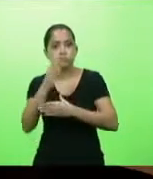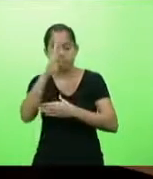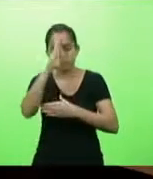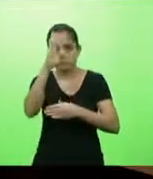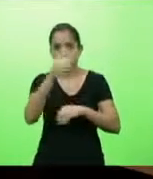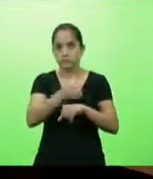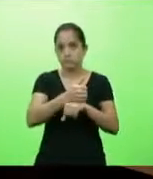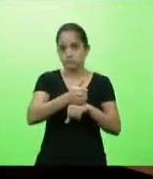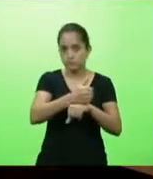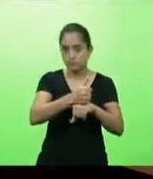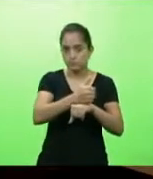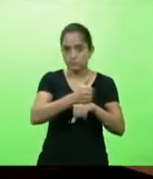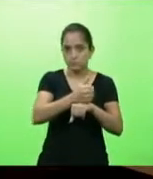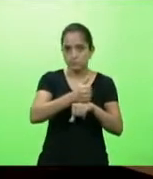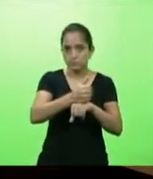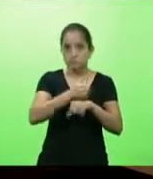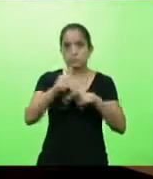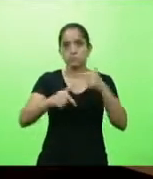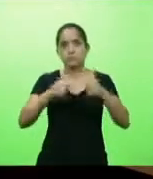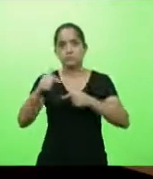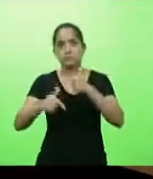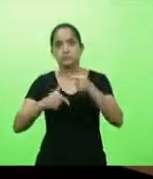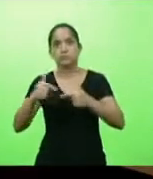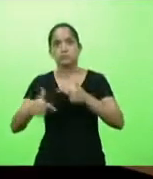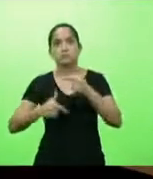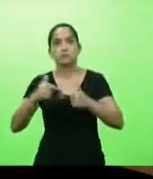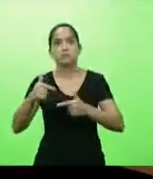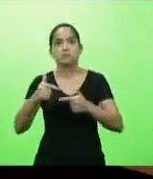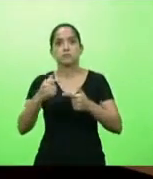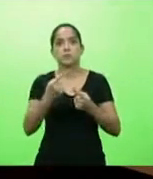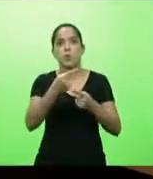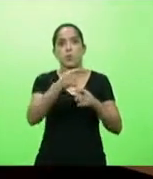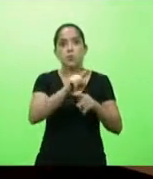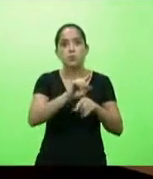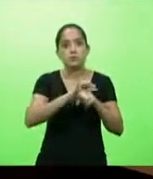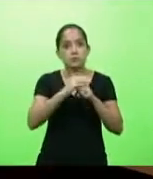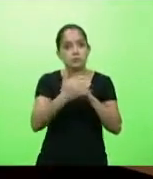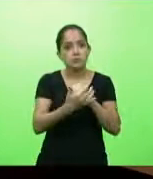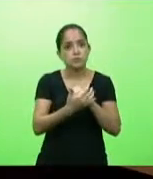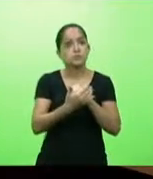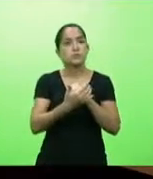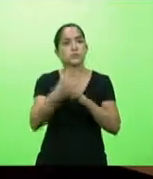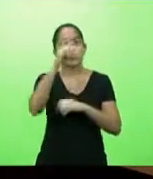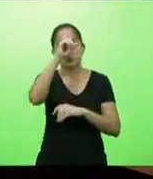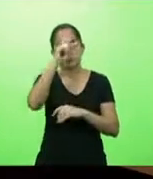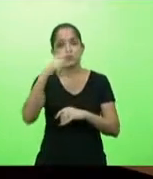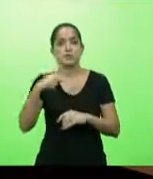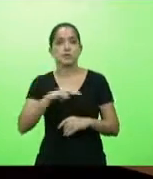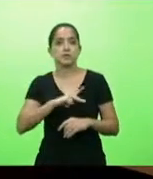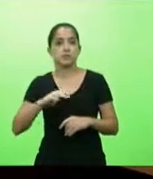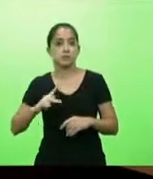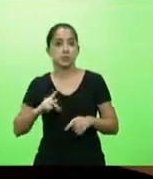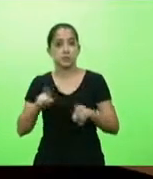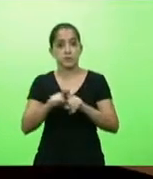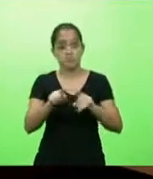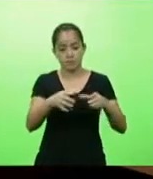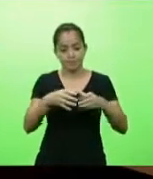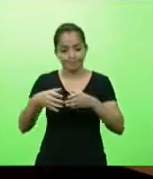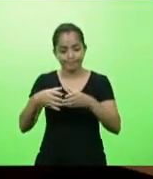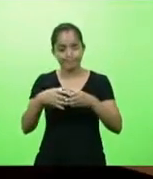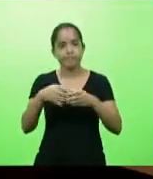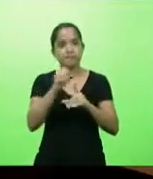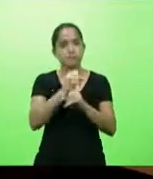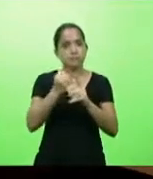que atuam na linha de frente no combate ao Covid, nos hospitais públicos do Estado e também em organizações sociais,